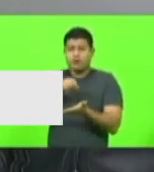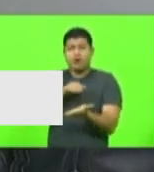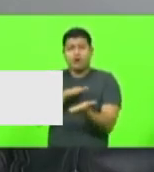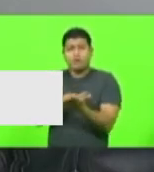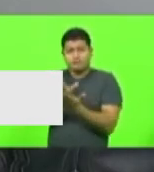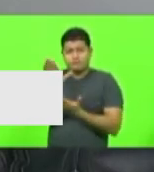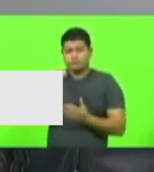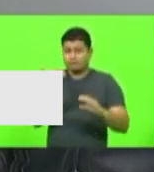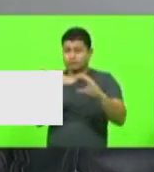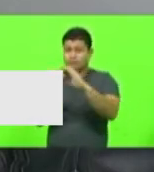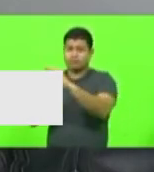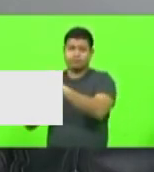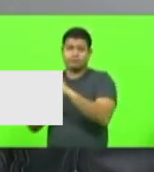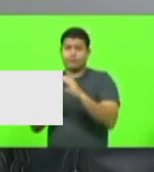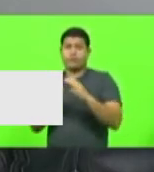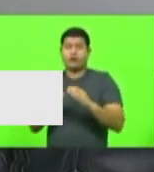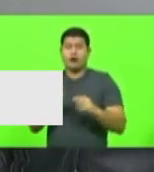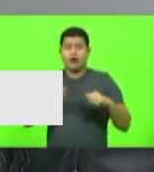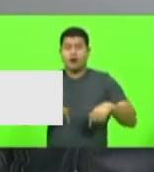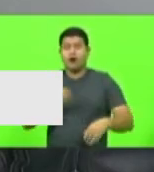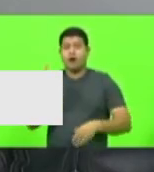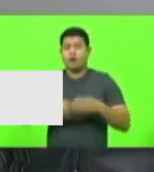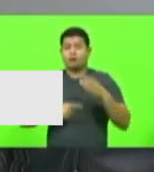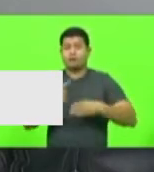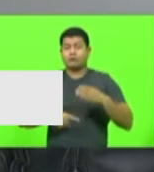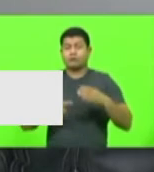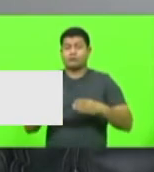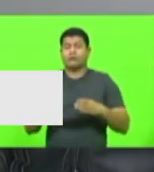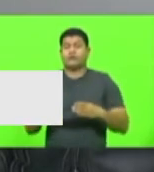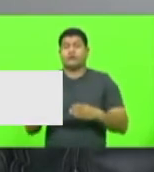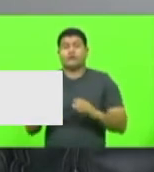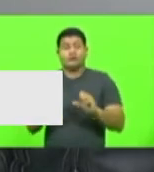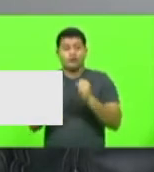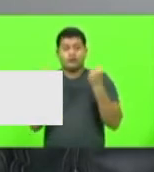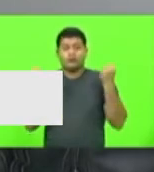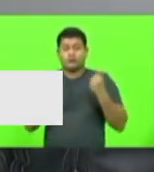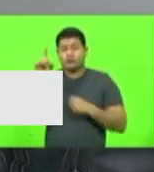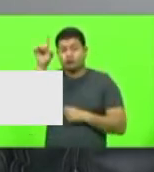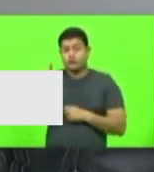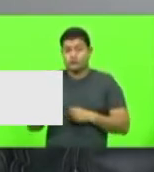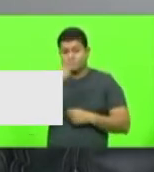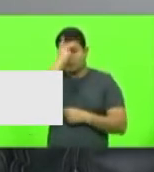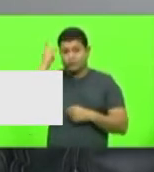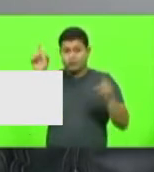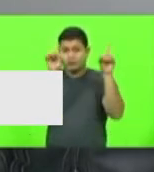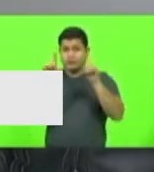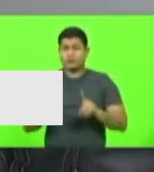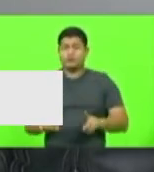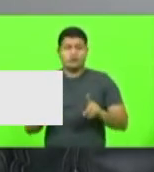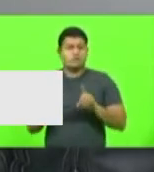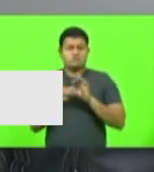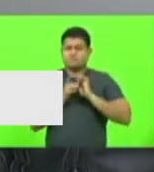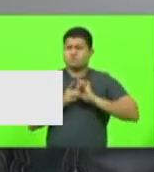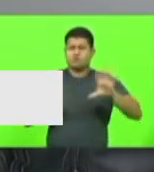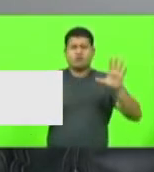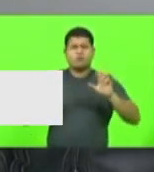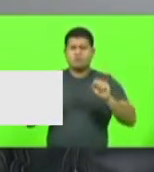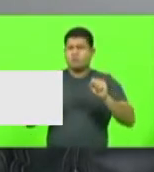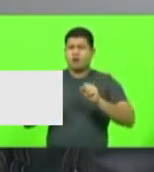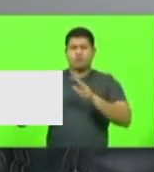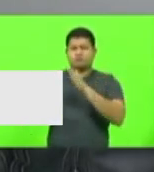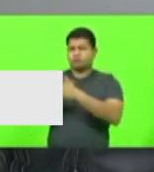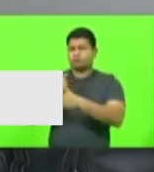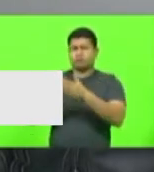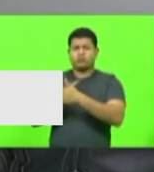nossa Comissão de Defesa dos Direitos da Pessoa com Deficiência inteiramente à disposição, como